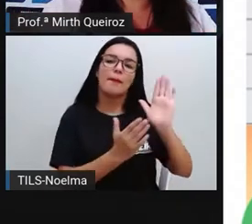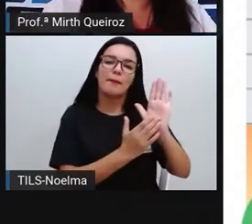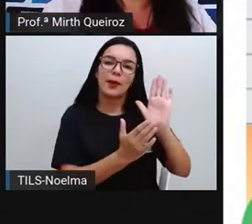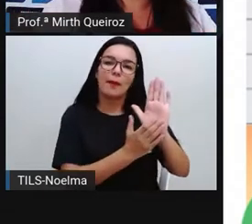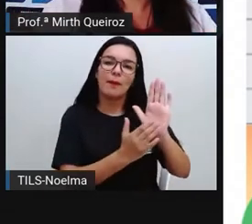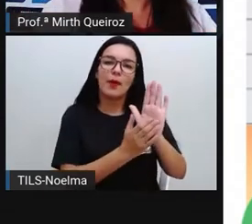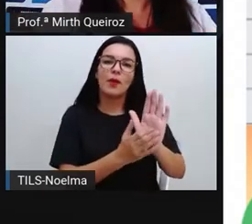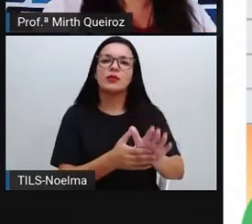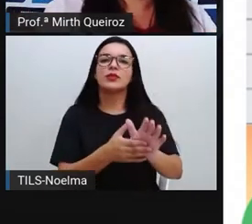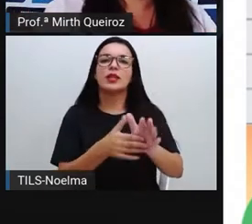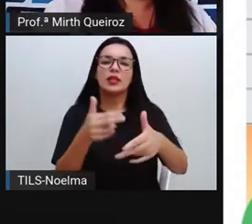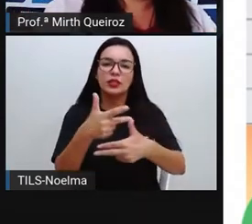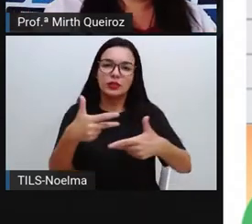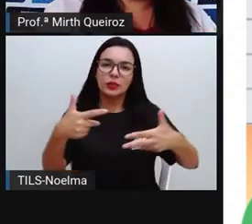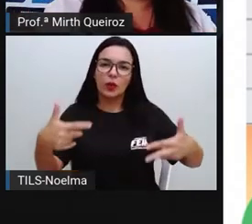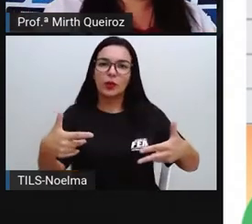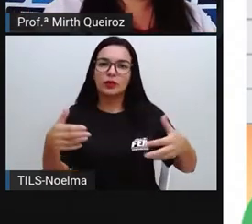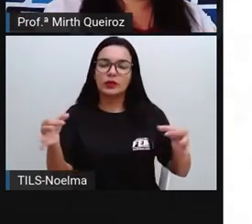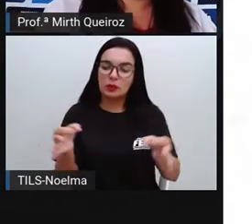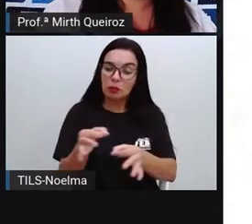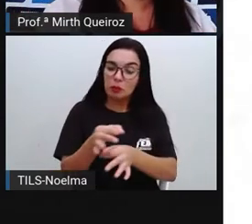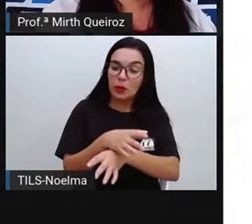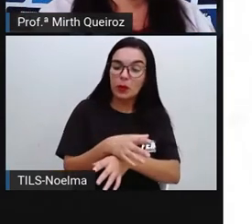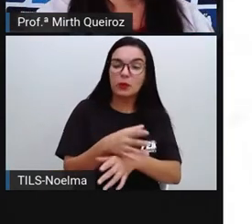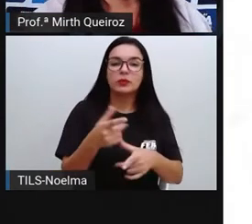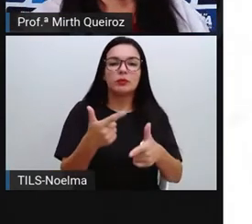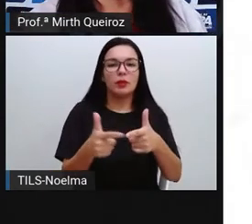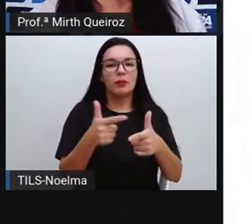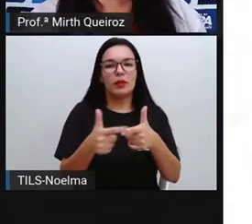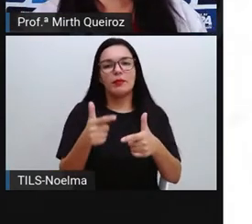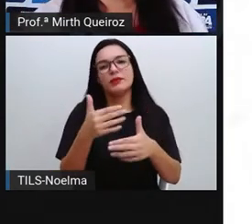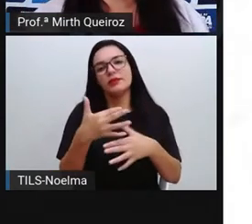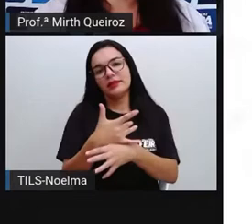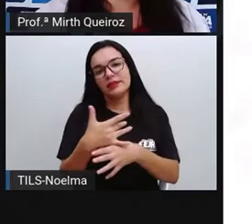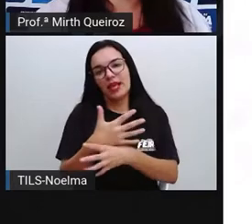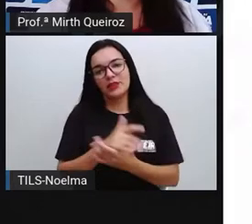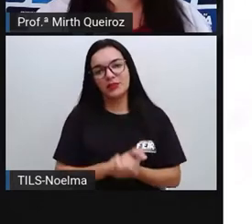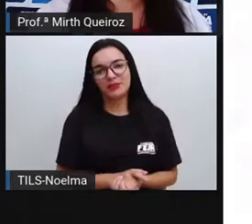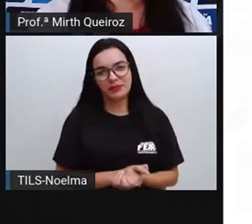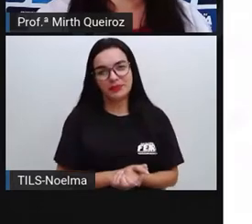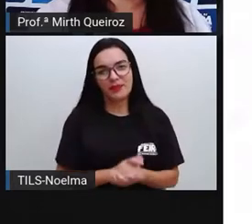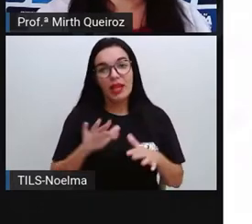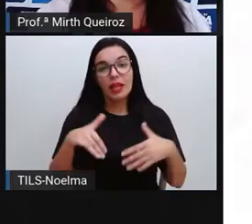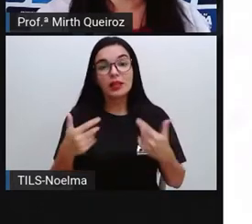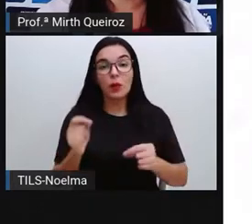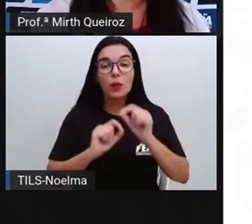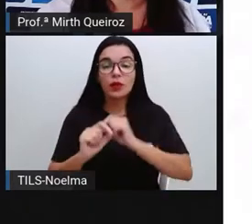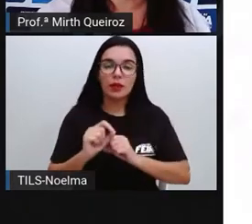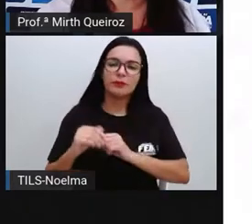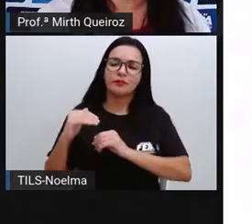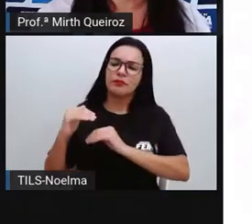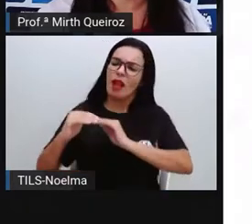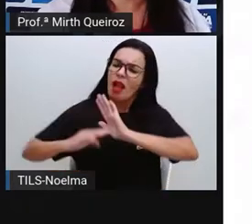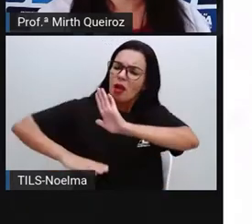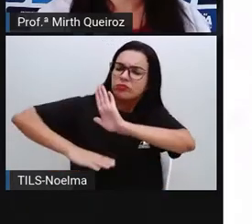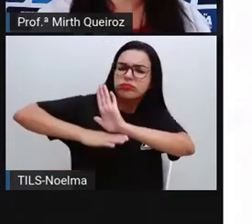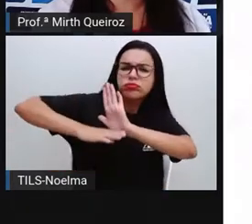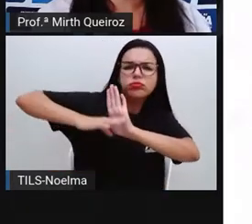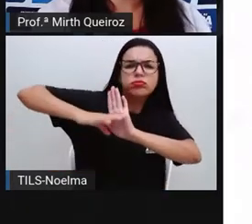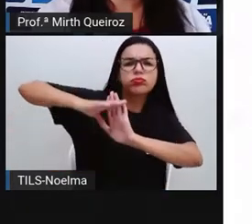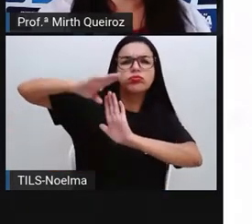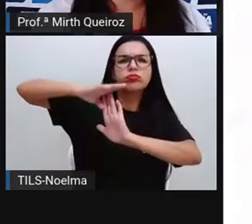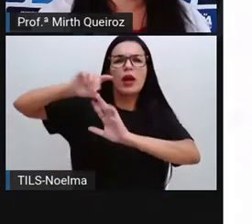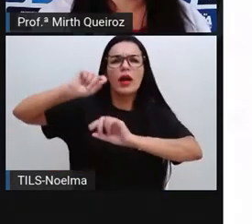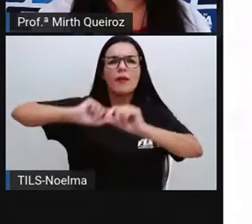medidas para solucioná-los, certo? O processo de urbanização no Brasil ocorreu principalmente a partir da